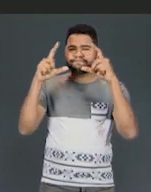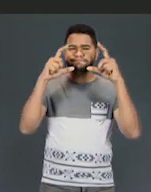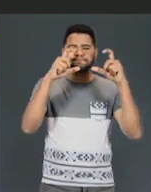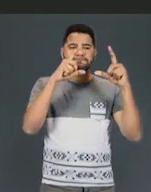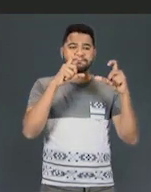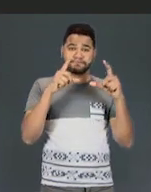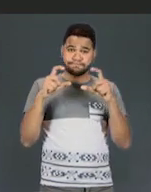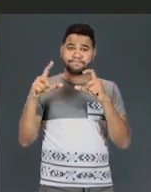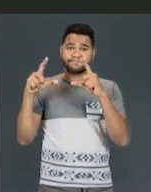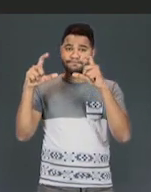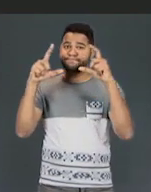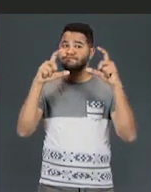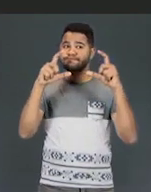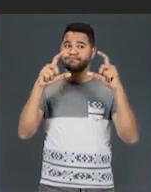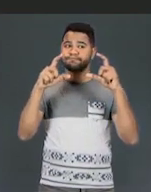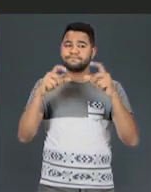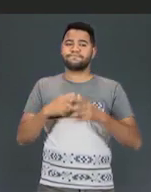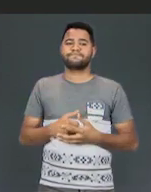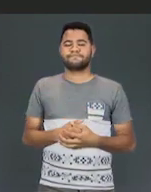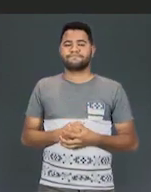photography, look.